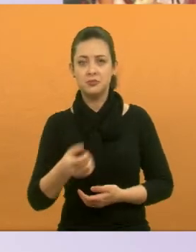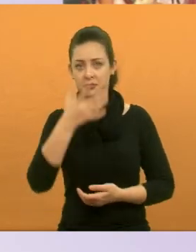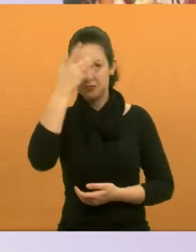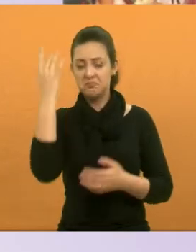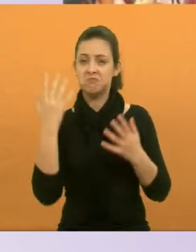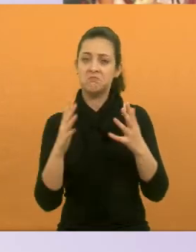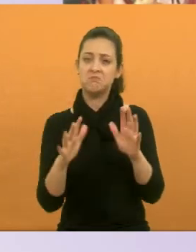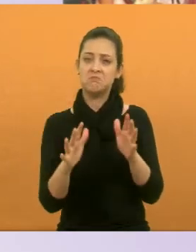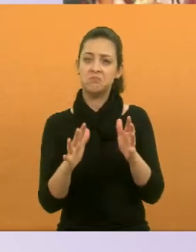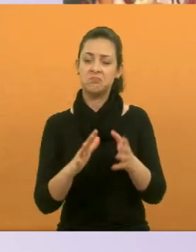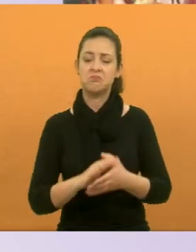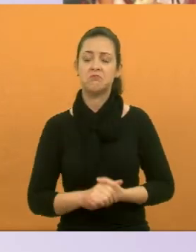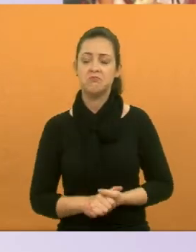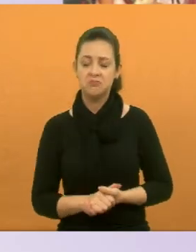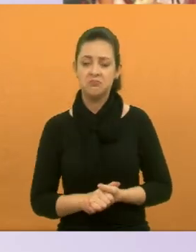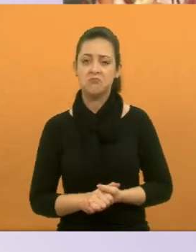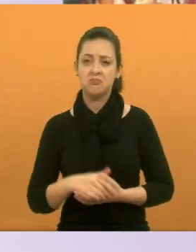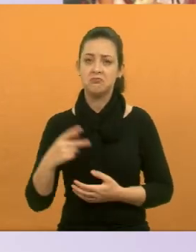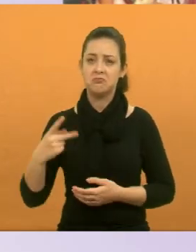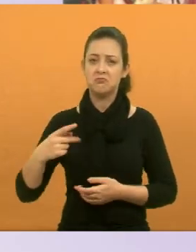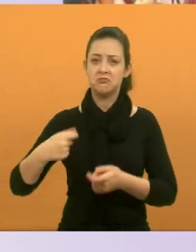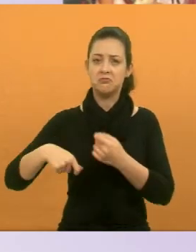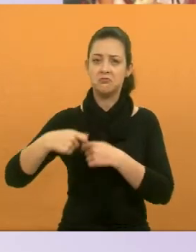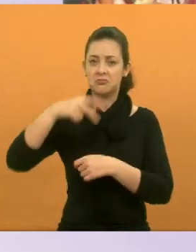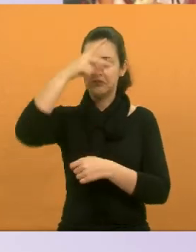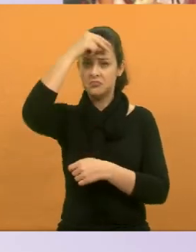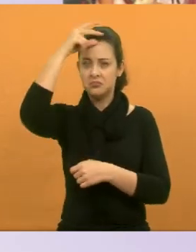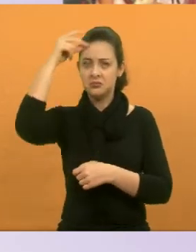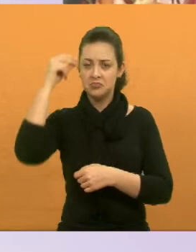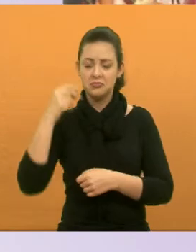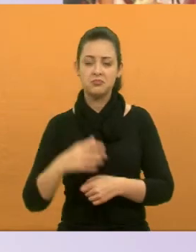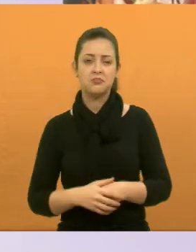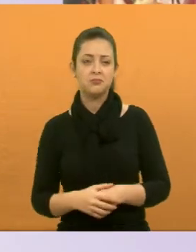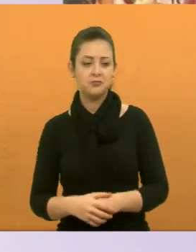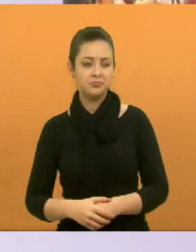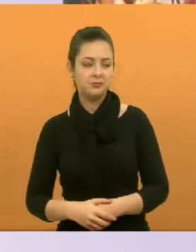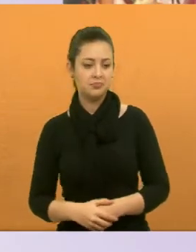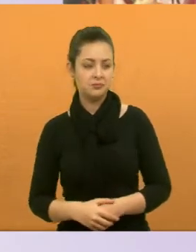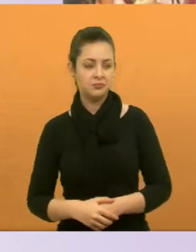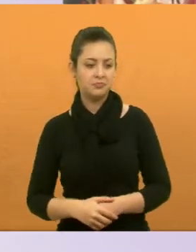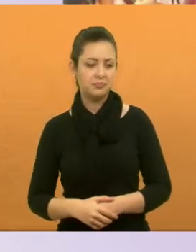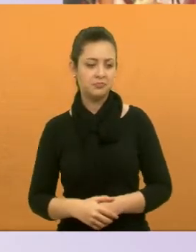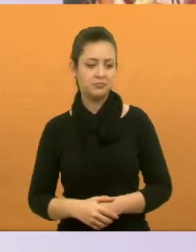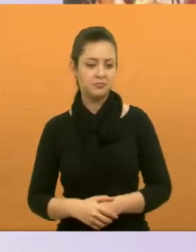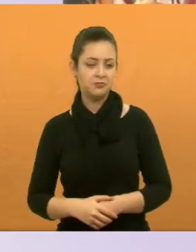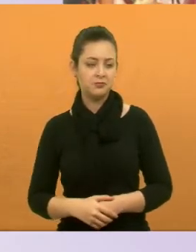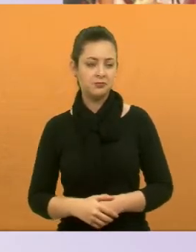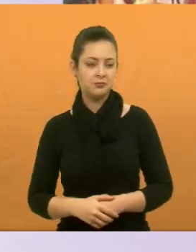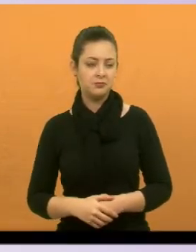Parabéns aí pelo executivo por esse evento. Próximo.